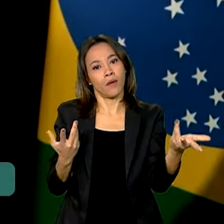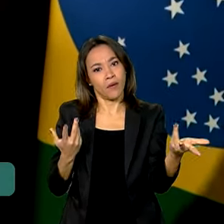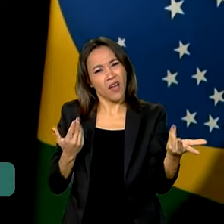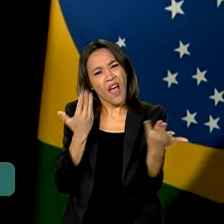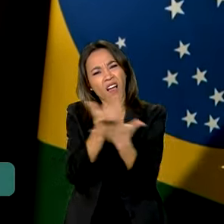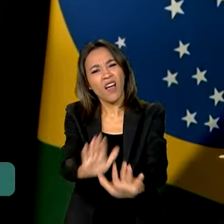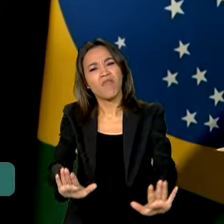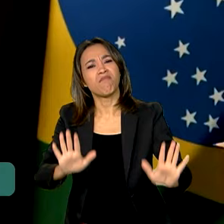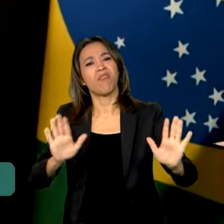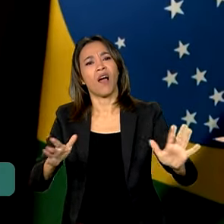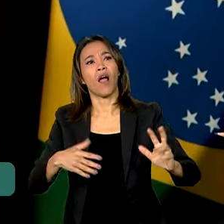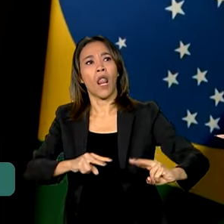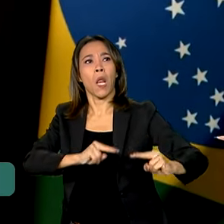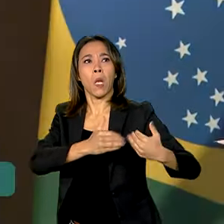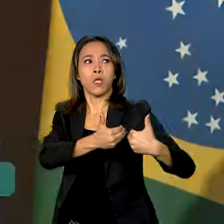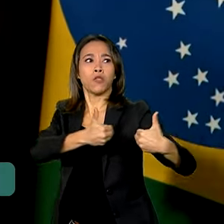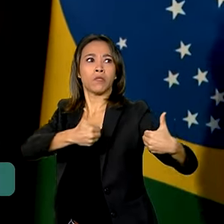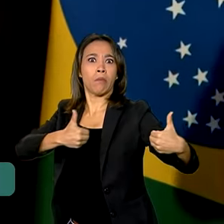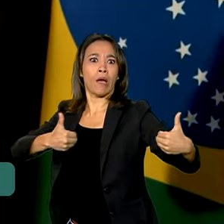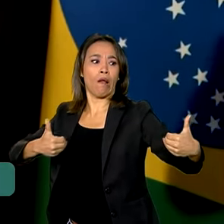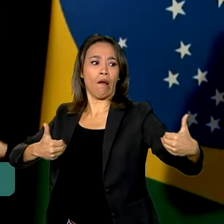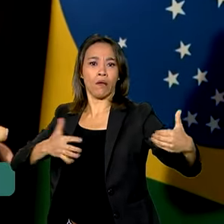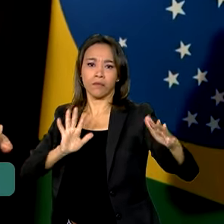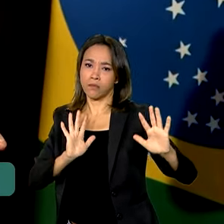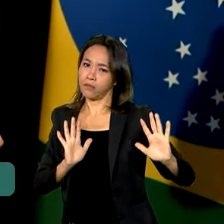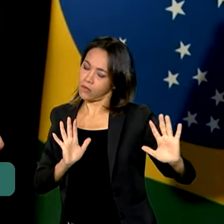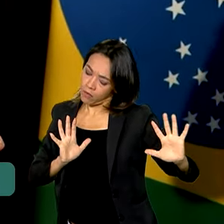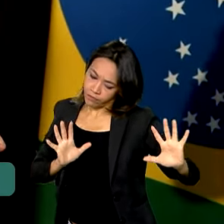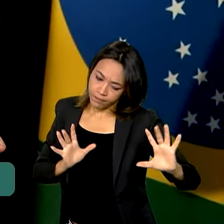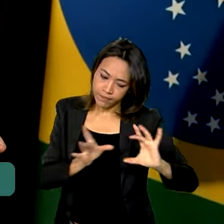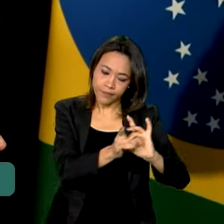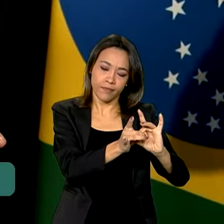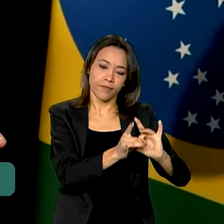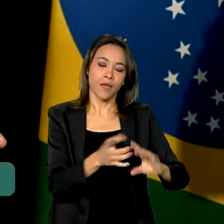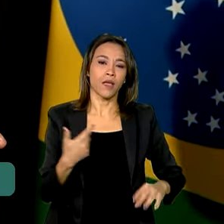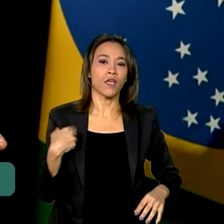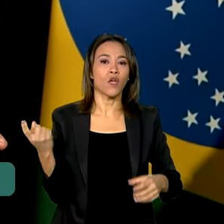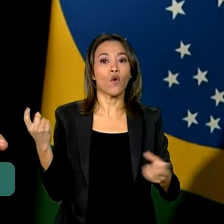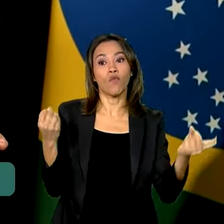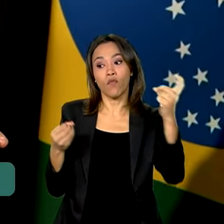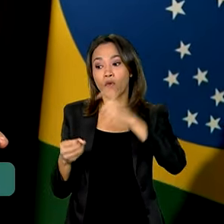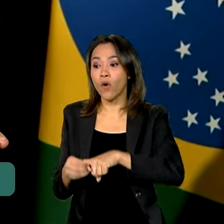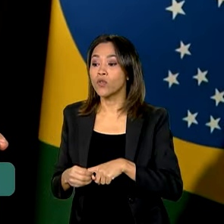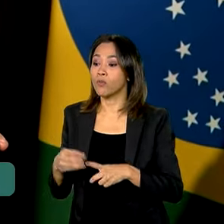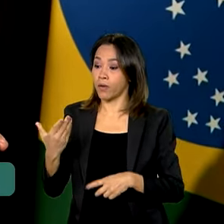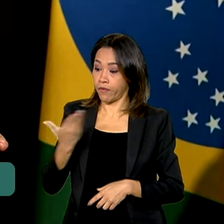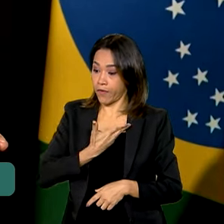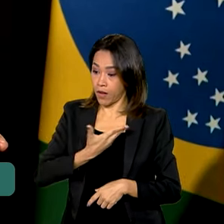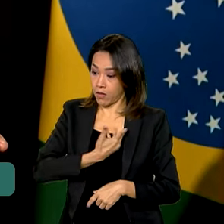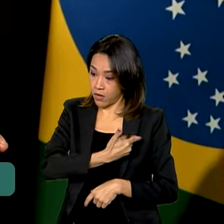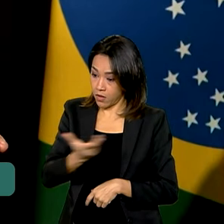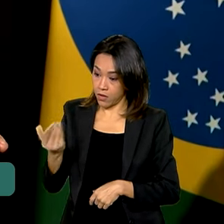Chega de ficar distante um dos outros. O eu volto para dizer aos meus amigos brasileiros e ao meu governo.